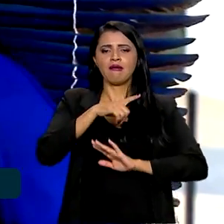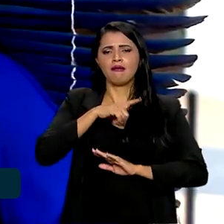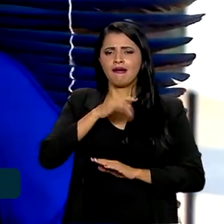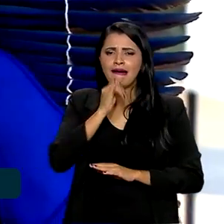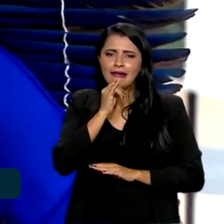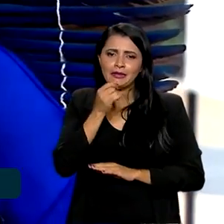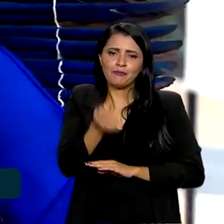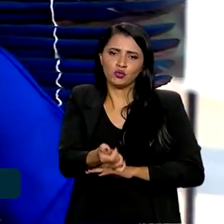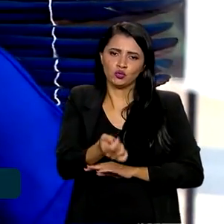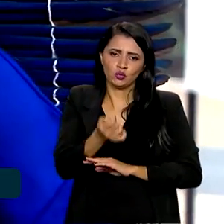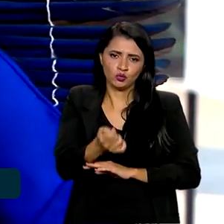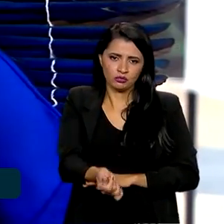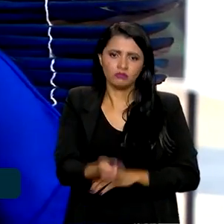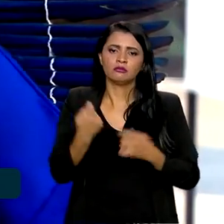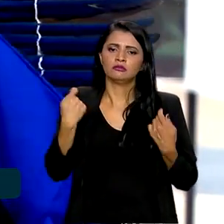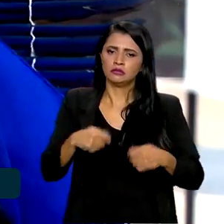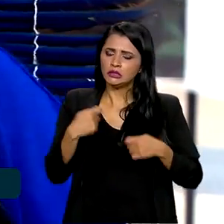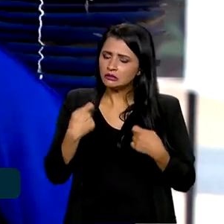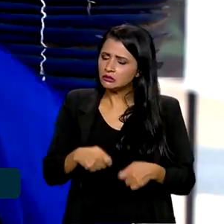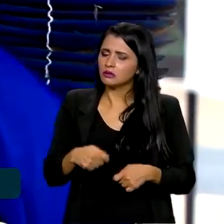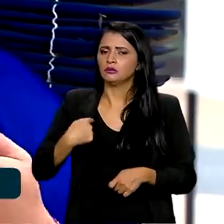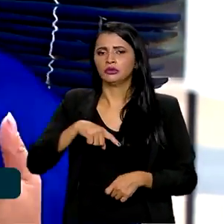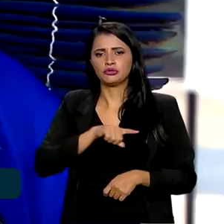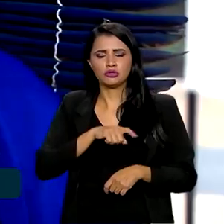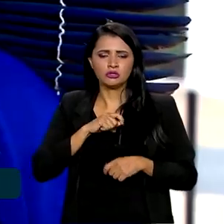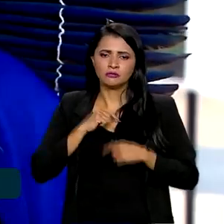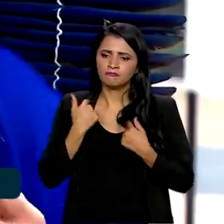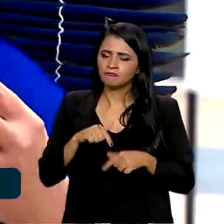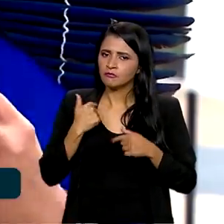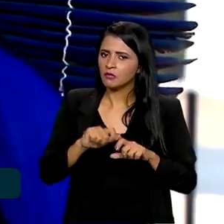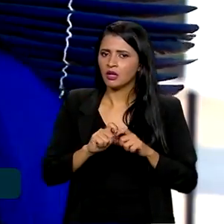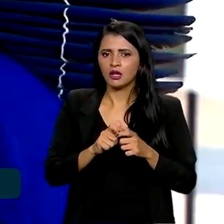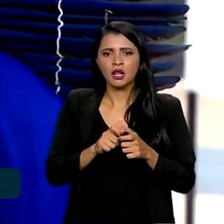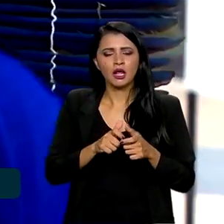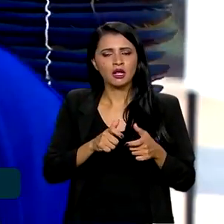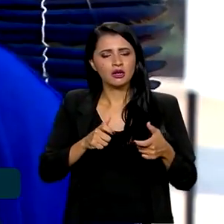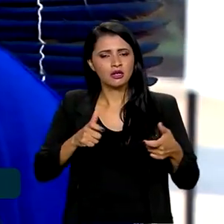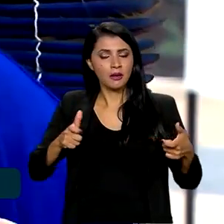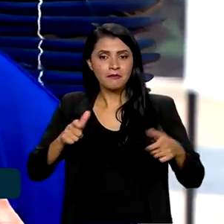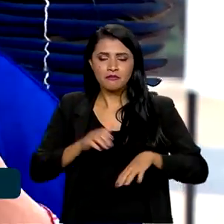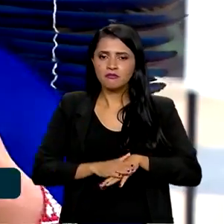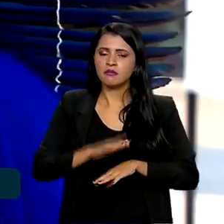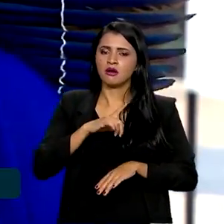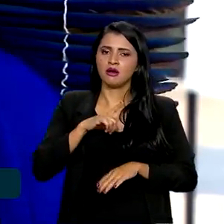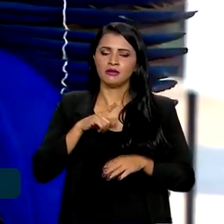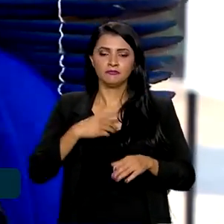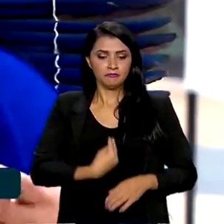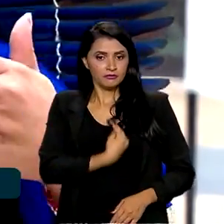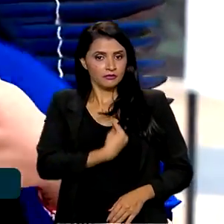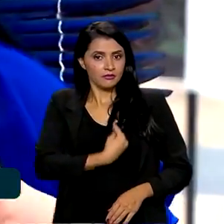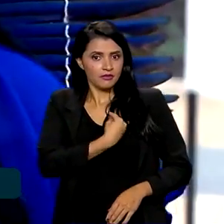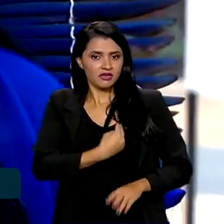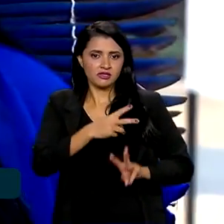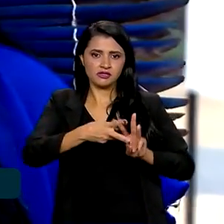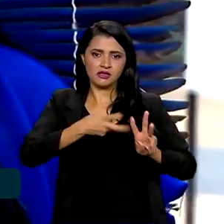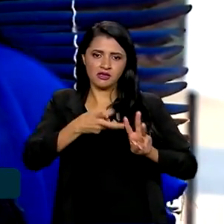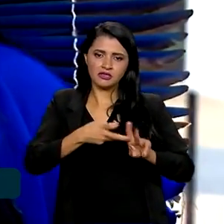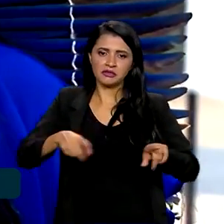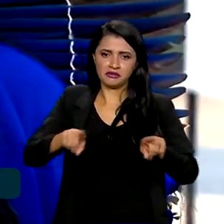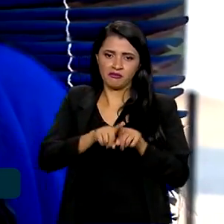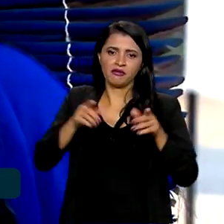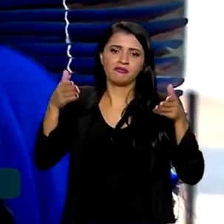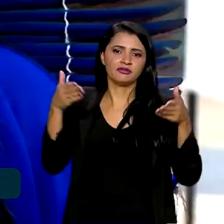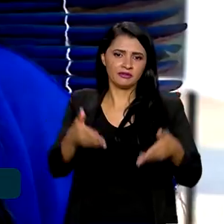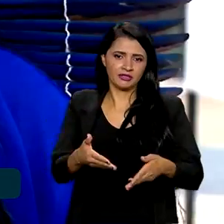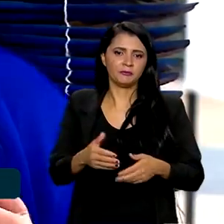incipiente. Precisamos, né, trabalhar para aumentar cada vez mais essa presença e também a participação.